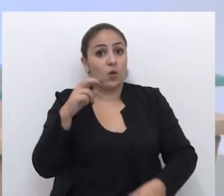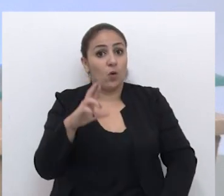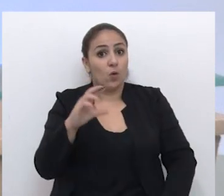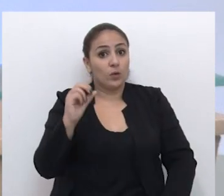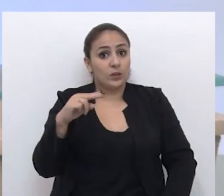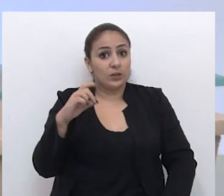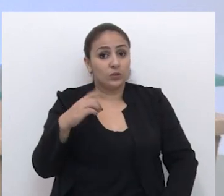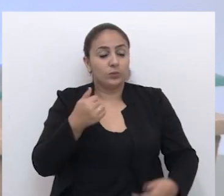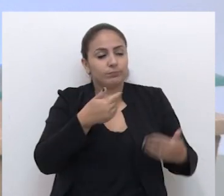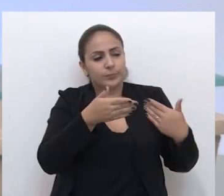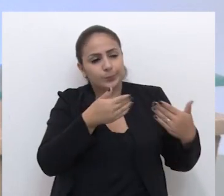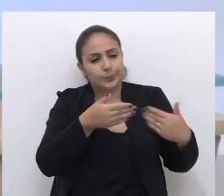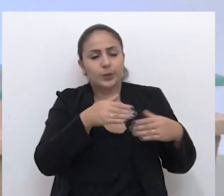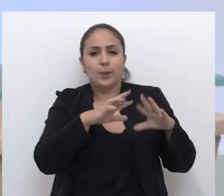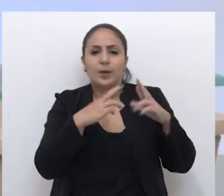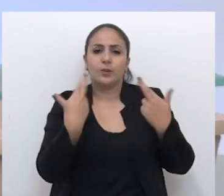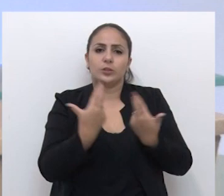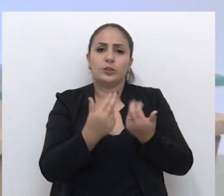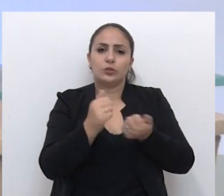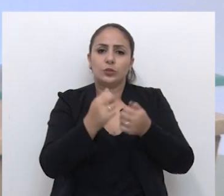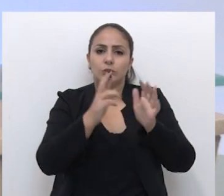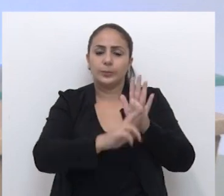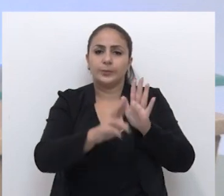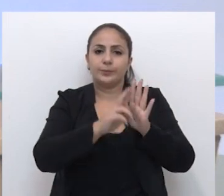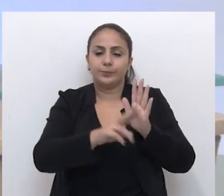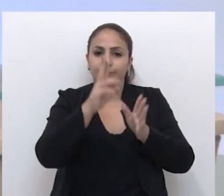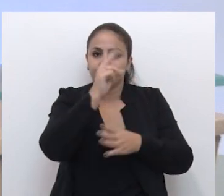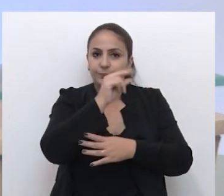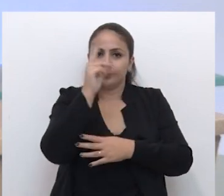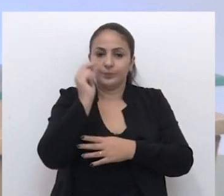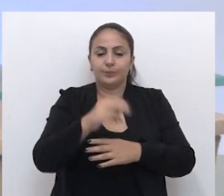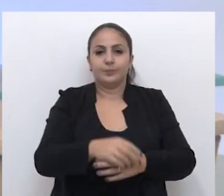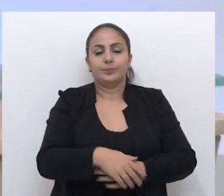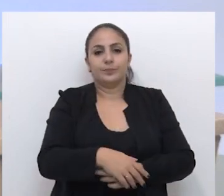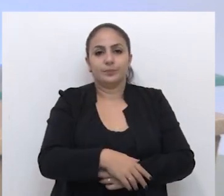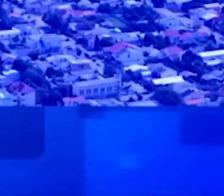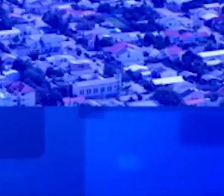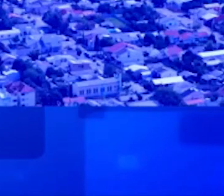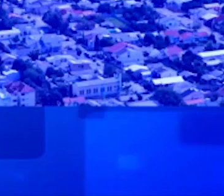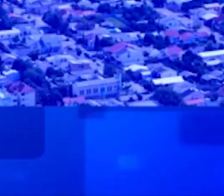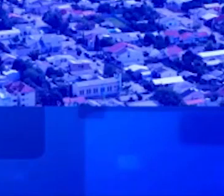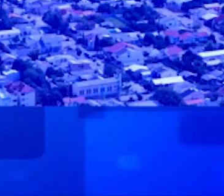Rosa intermediou uma reunião com os representantes do Poder Executivo.